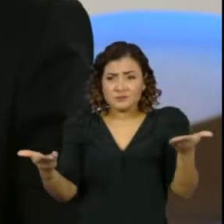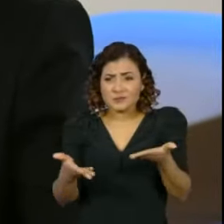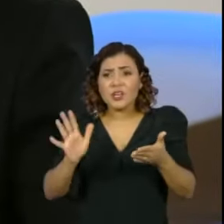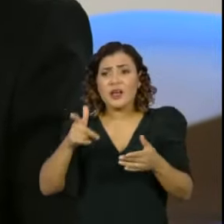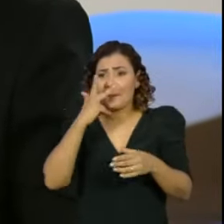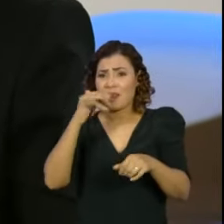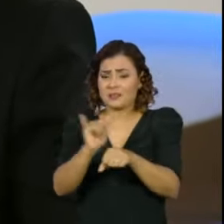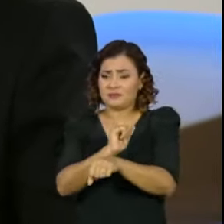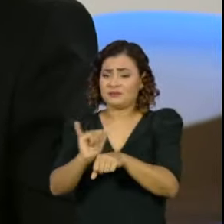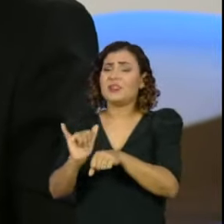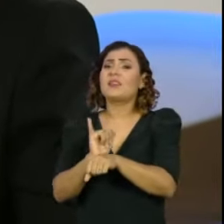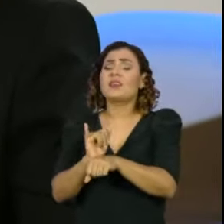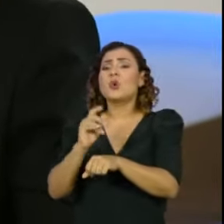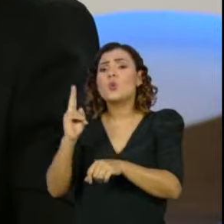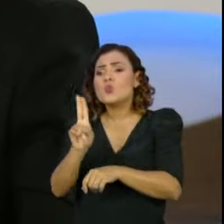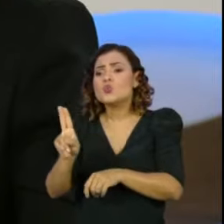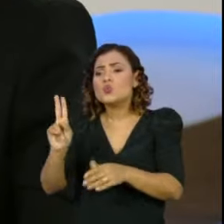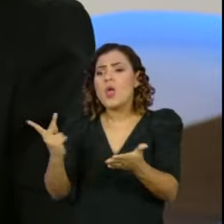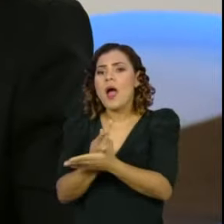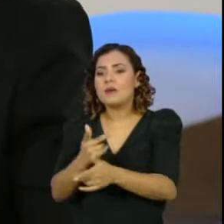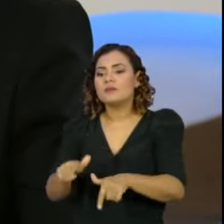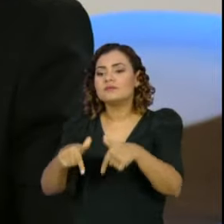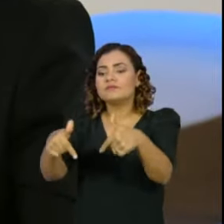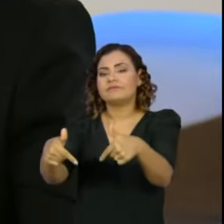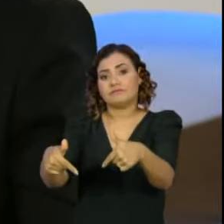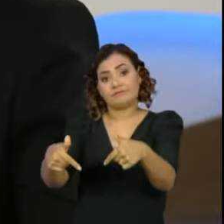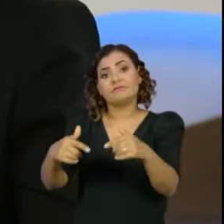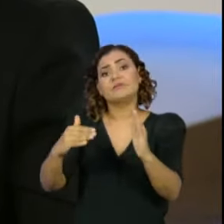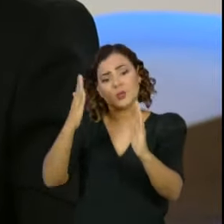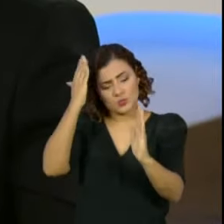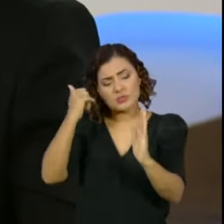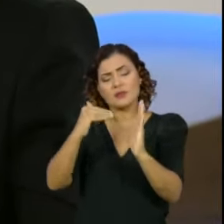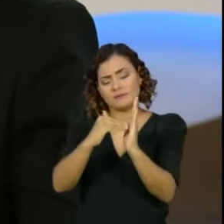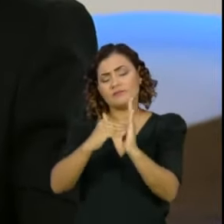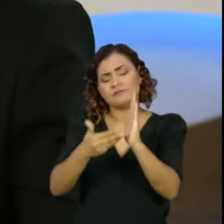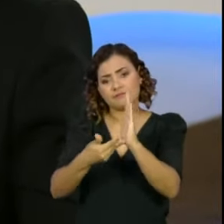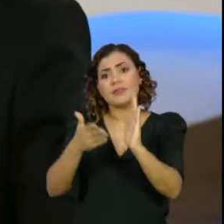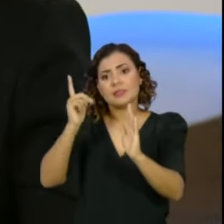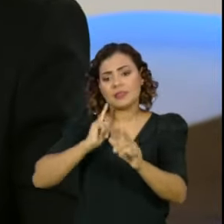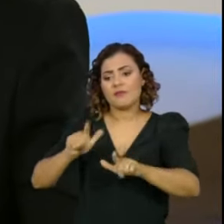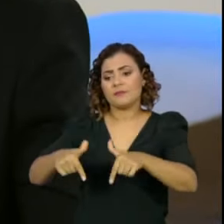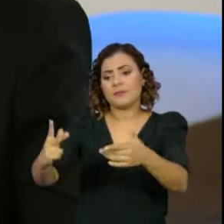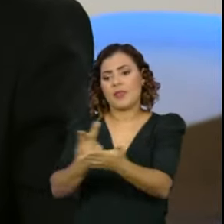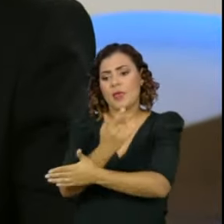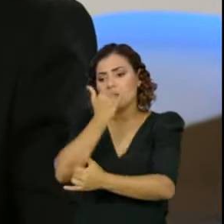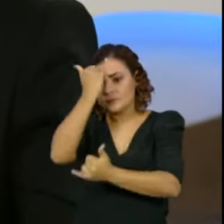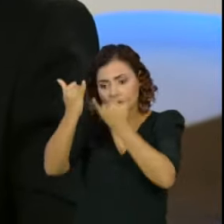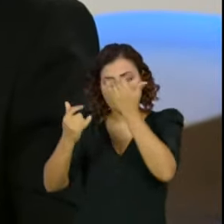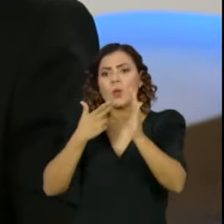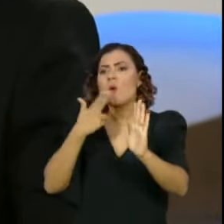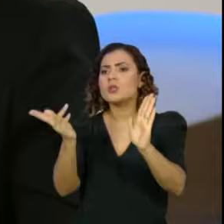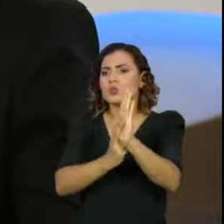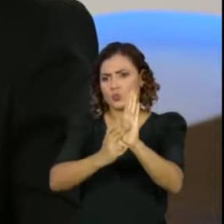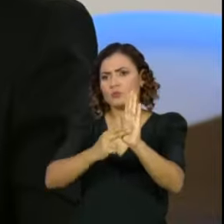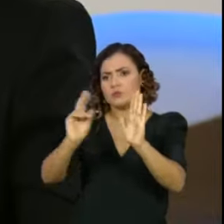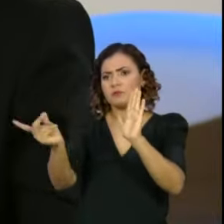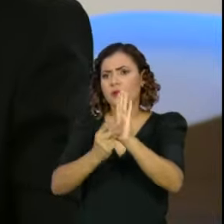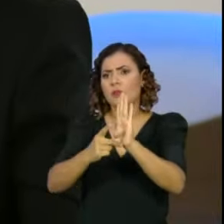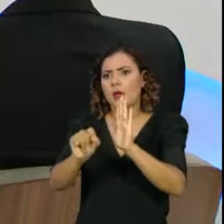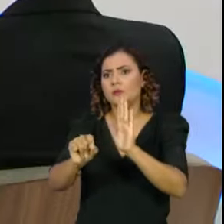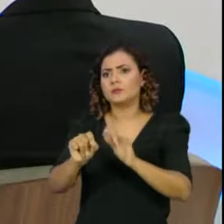utilizado em diversos episódios da vida nacional. Eu próprio confidencio a você, José Alberto, que